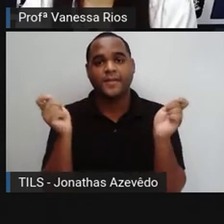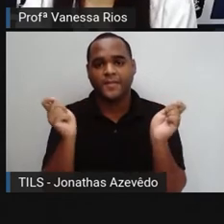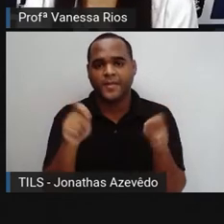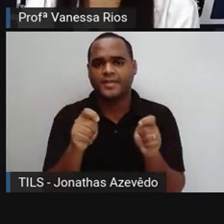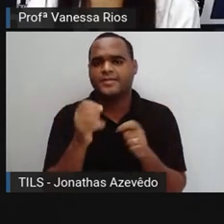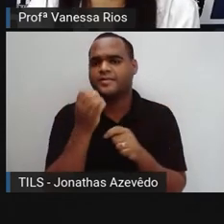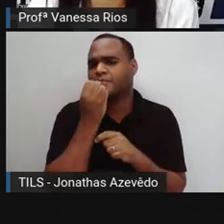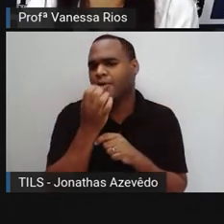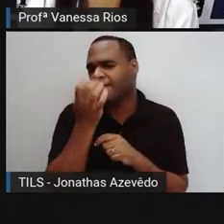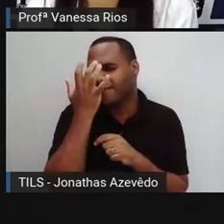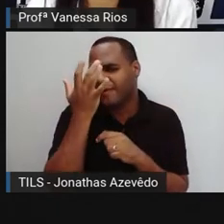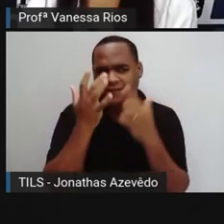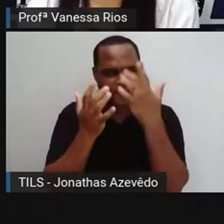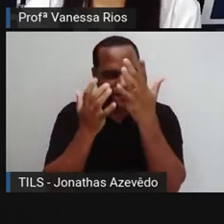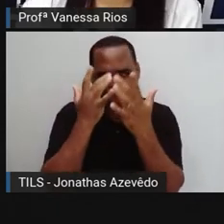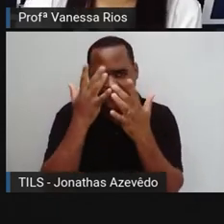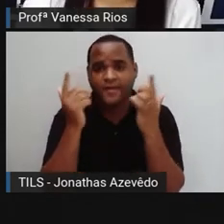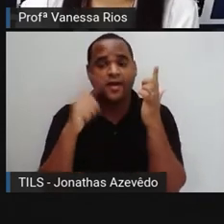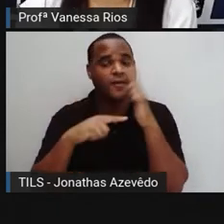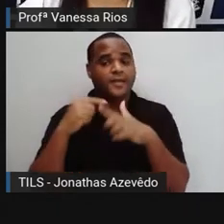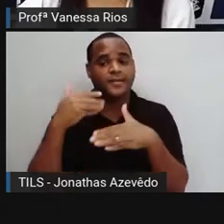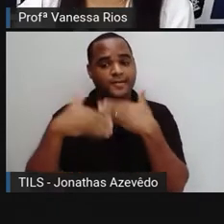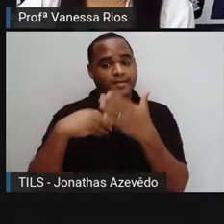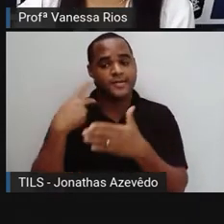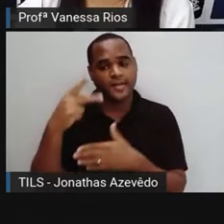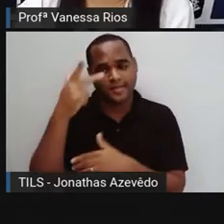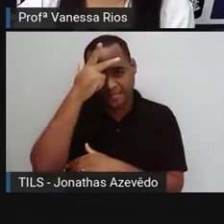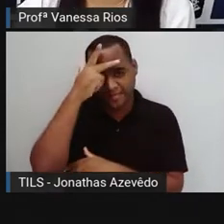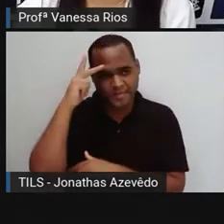mais a fazer parte do cotidiano das pessoas.